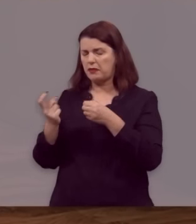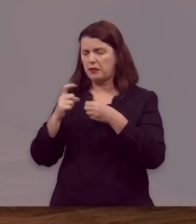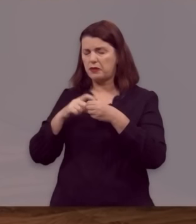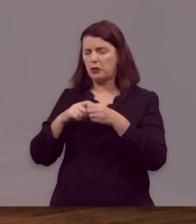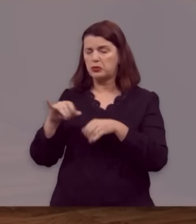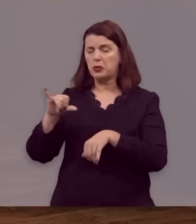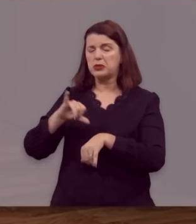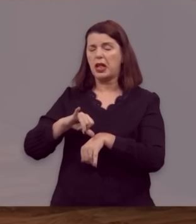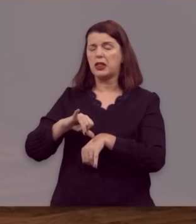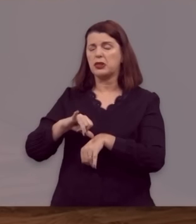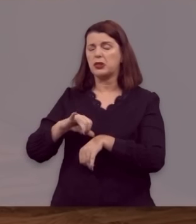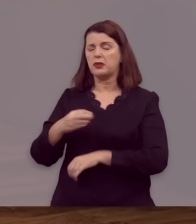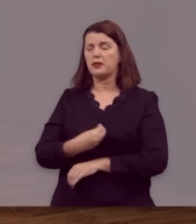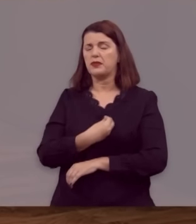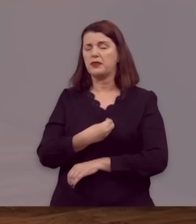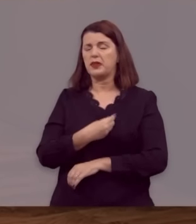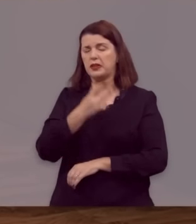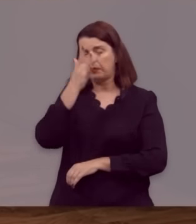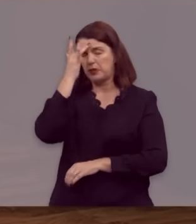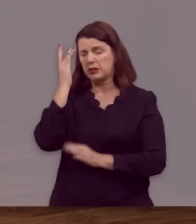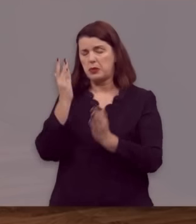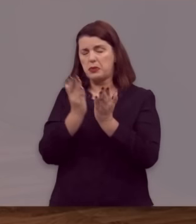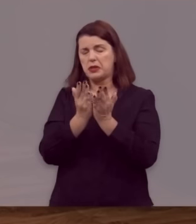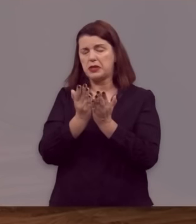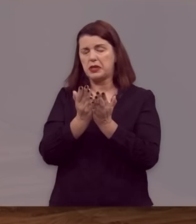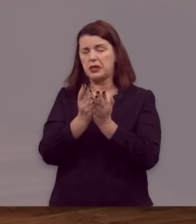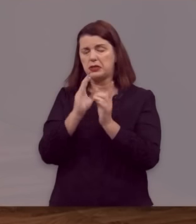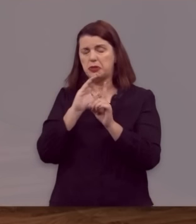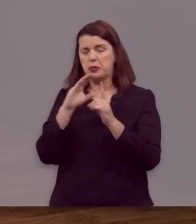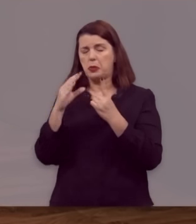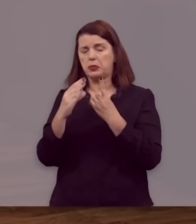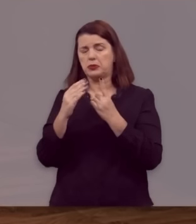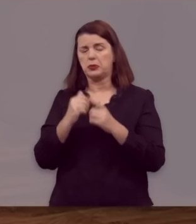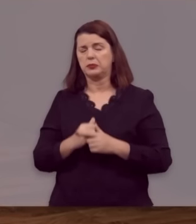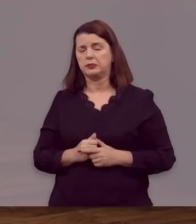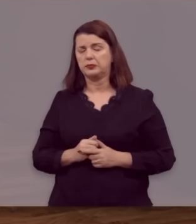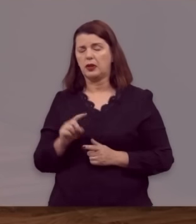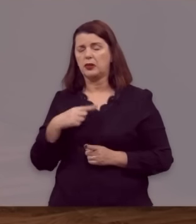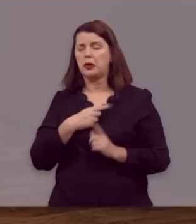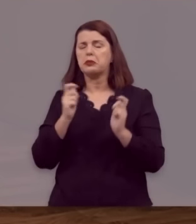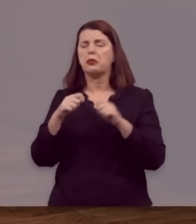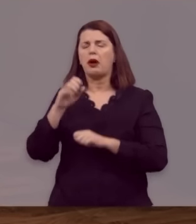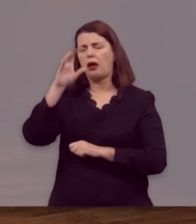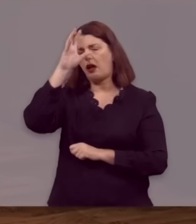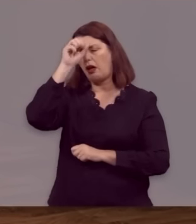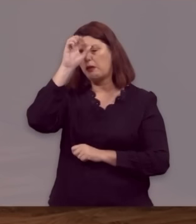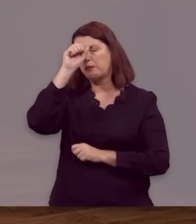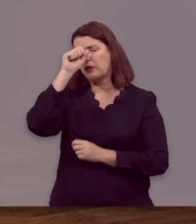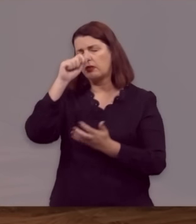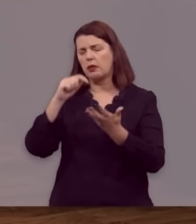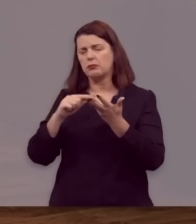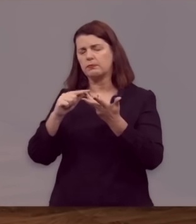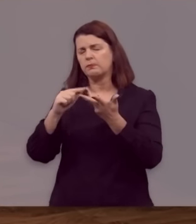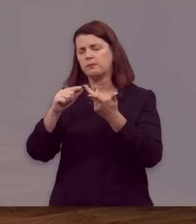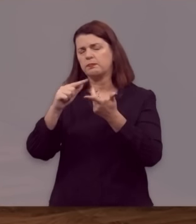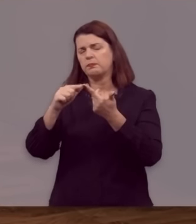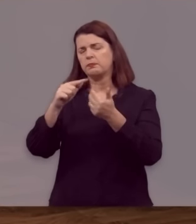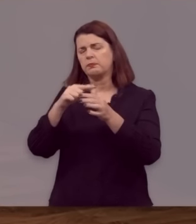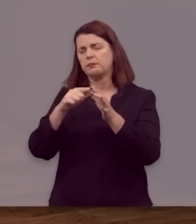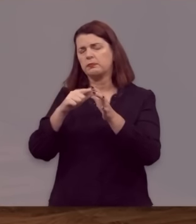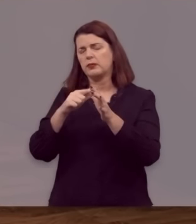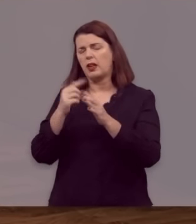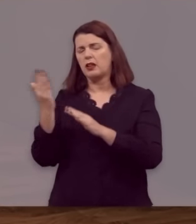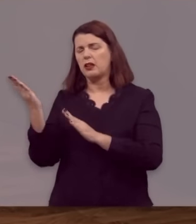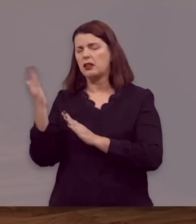centralidade da vida do cristão e do culto. E então nós podemos aprender esses princípios que